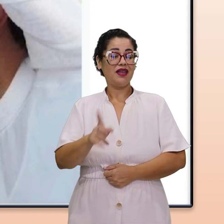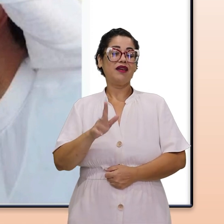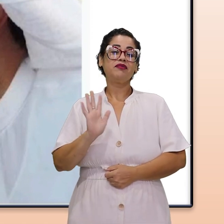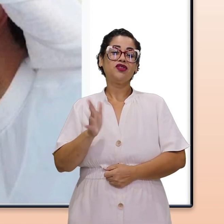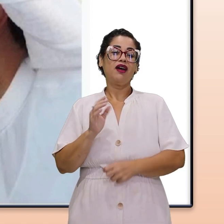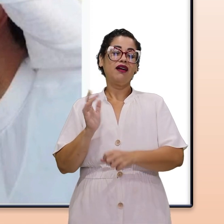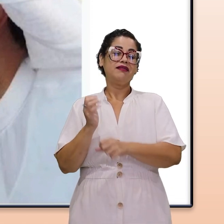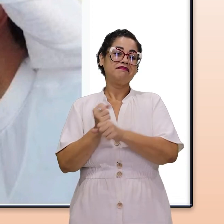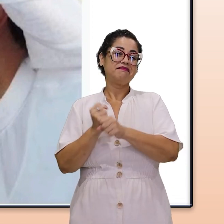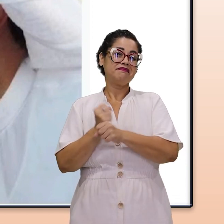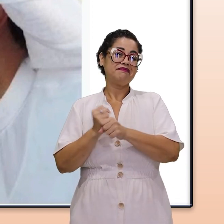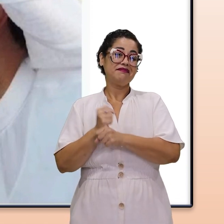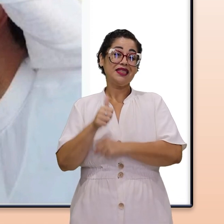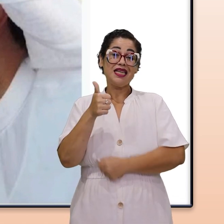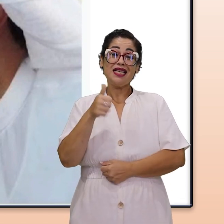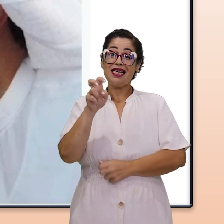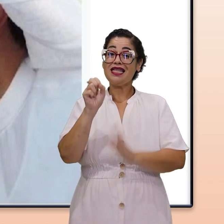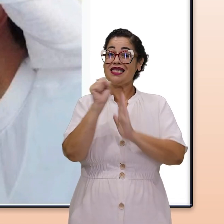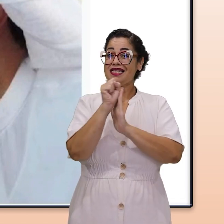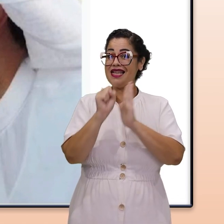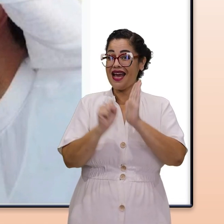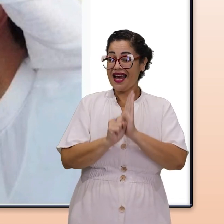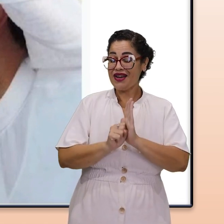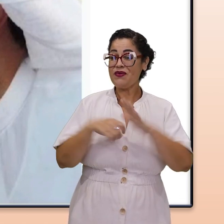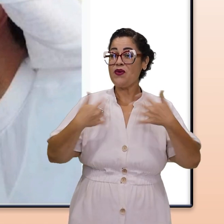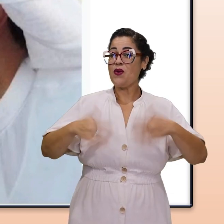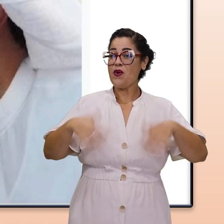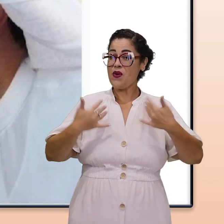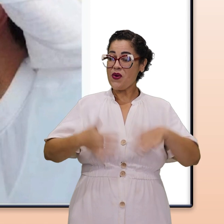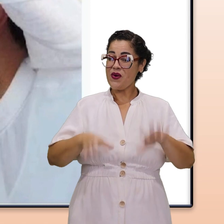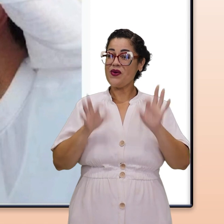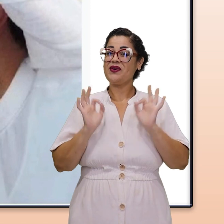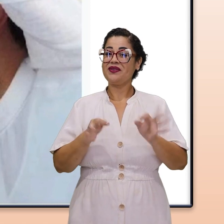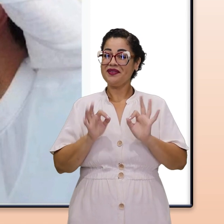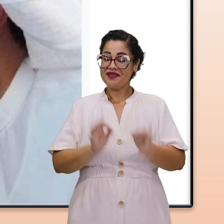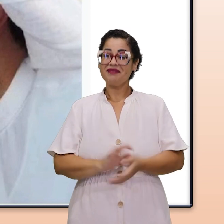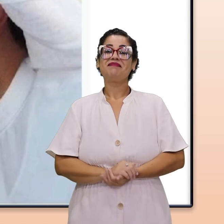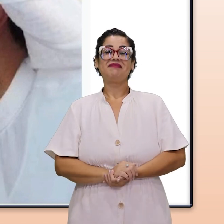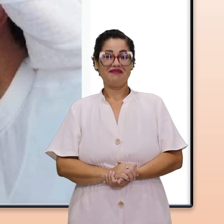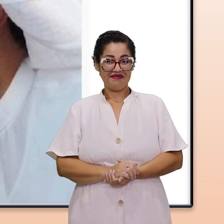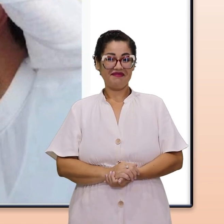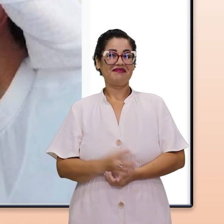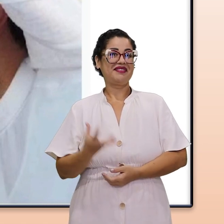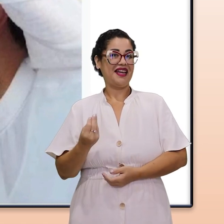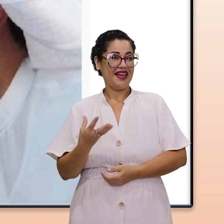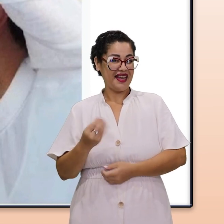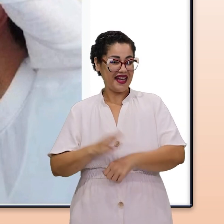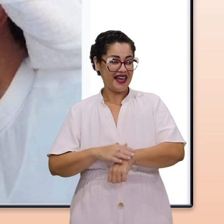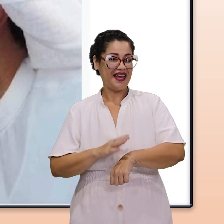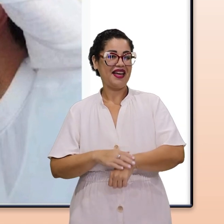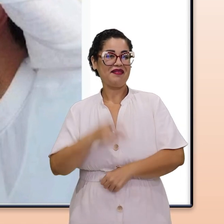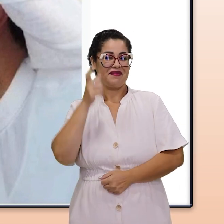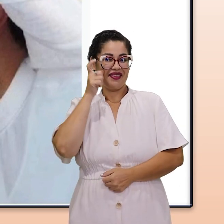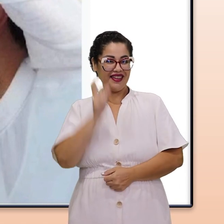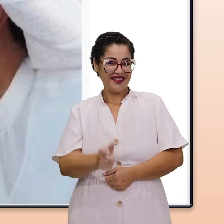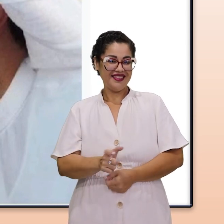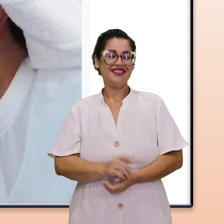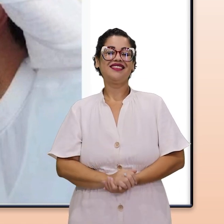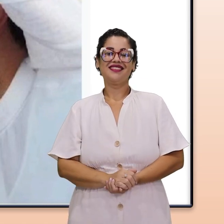utilizam há pelo menos 15 séculos. Beijinhos! mesmo, gente! Muito tempo, não é verdade?